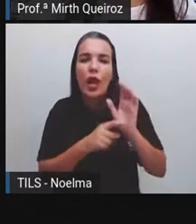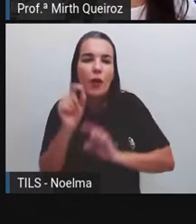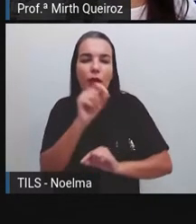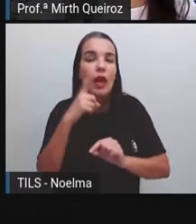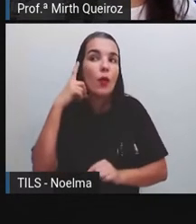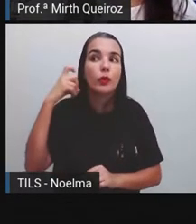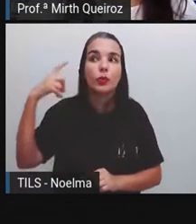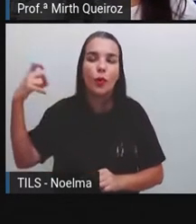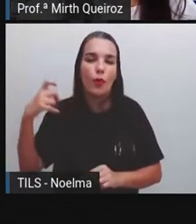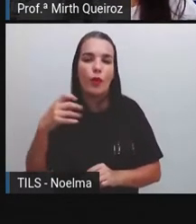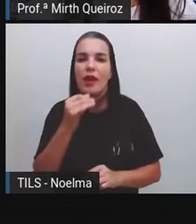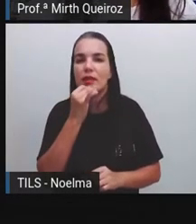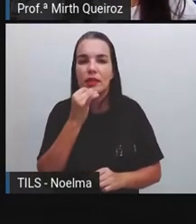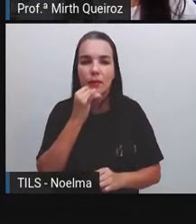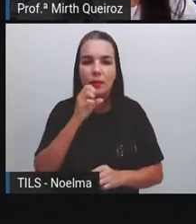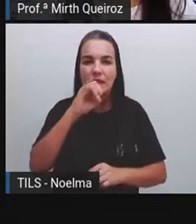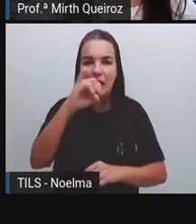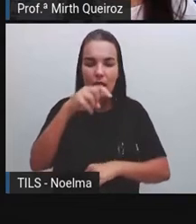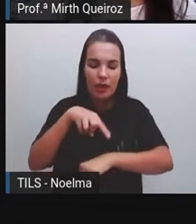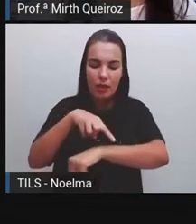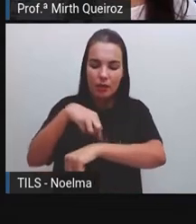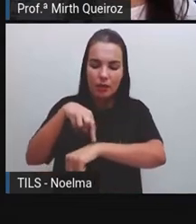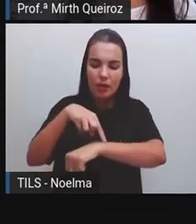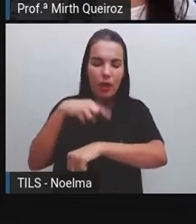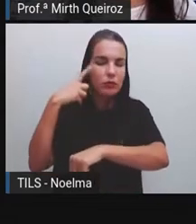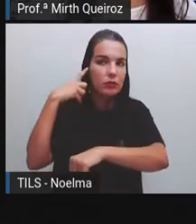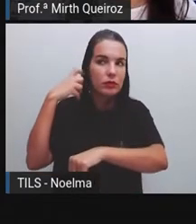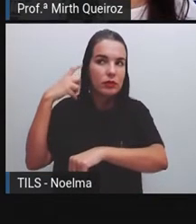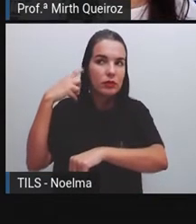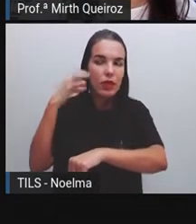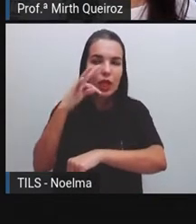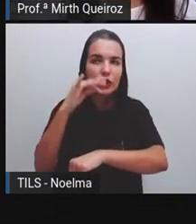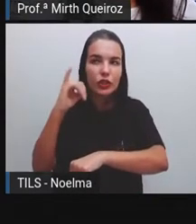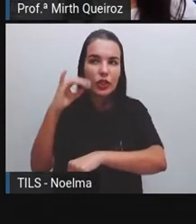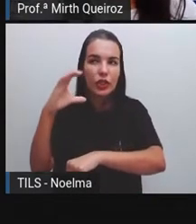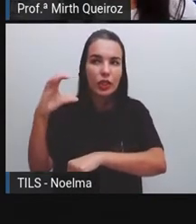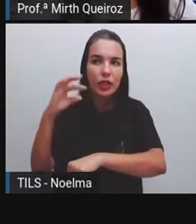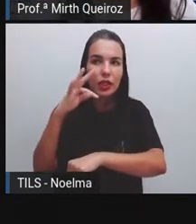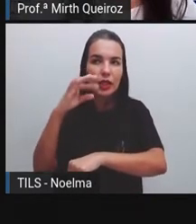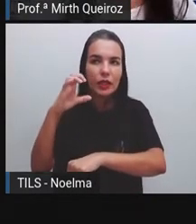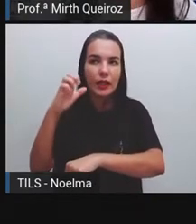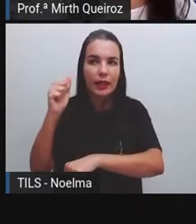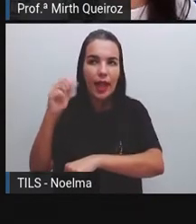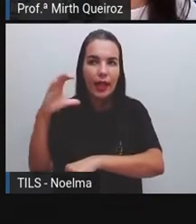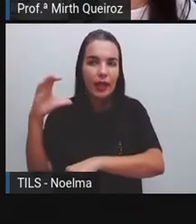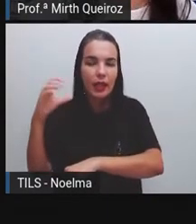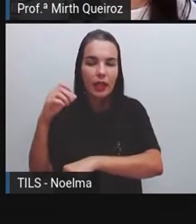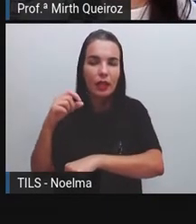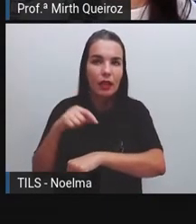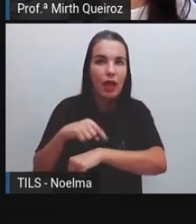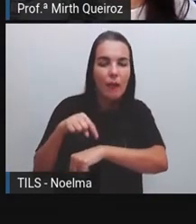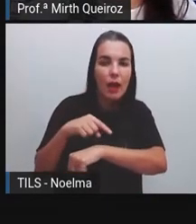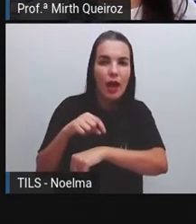Tic-tac, o som de um relógio, né? Dentre outros também, né? Bum, uma bomba, né?